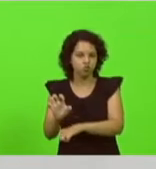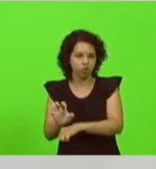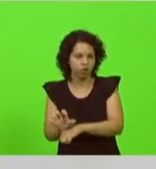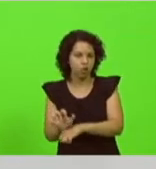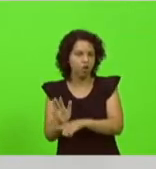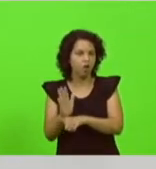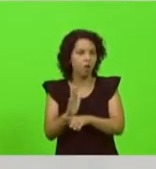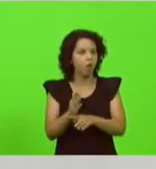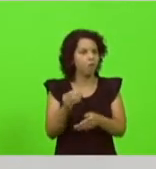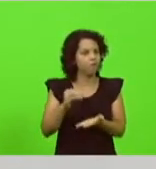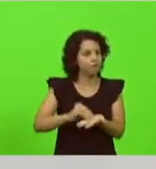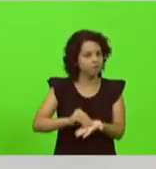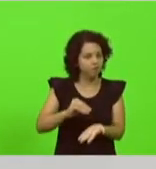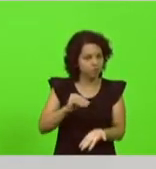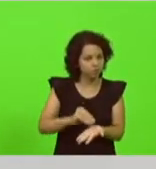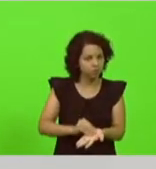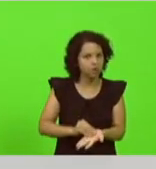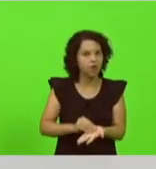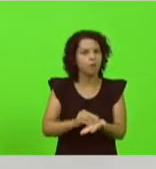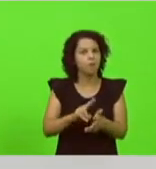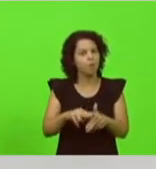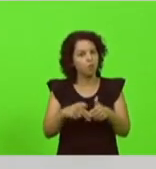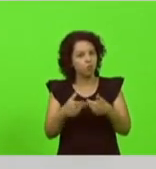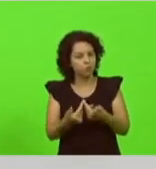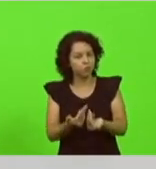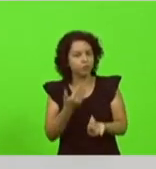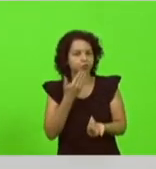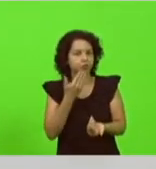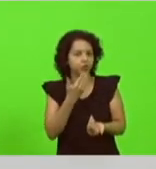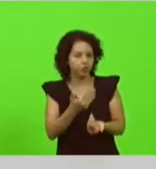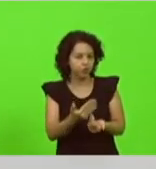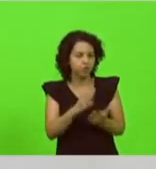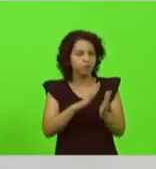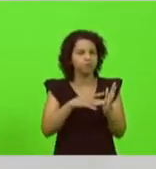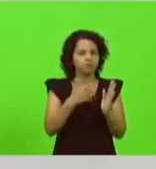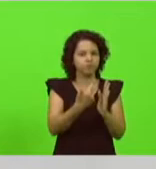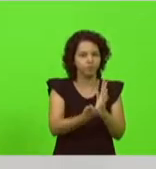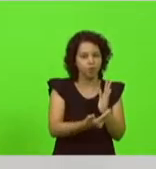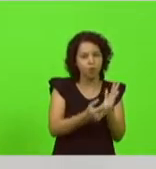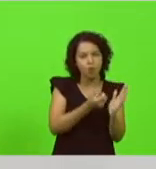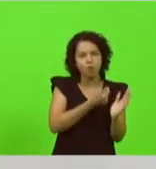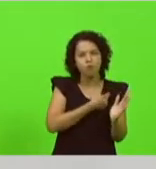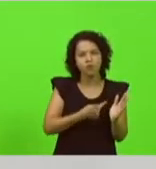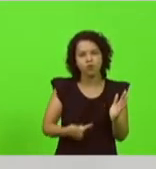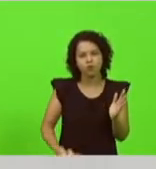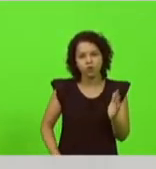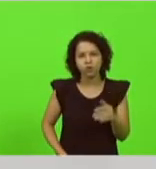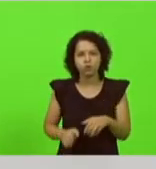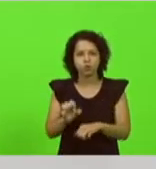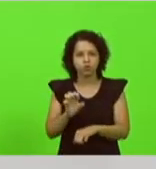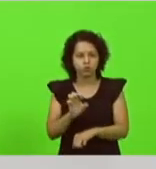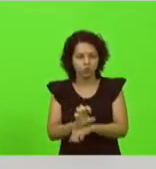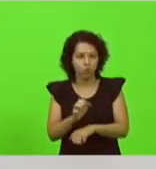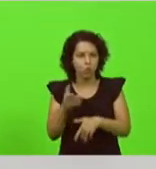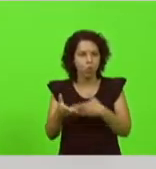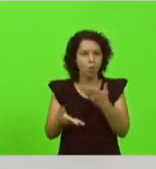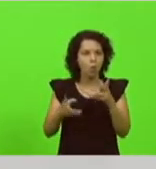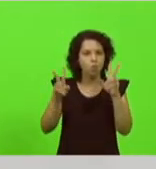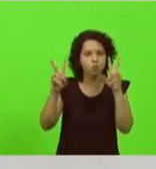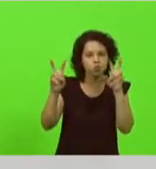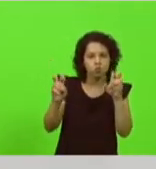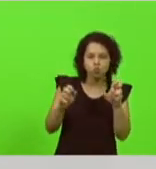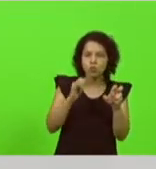Foi com esse objetivo que já pedi uma agenda ao governo do Estado. Vou tratar assuntos como o da rodovia SC420,